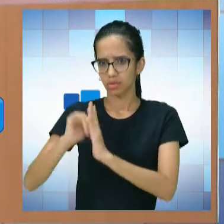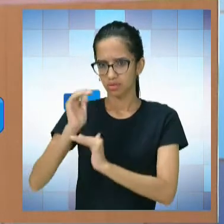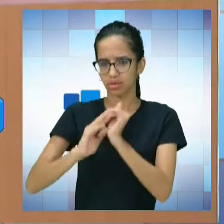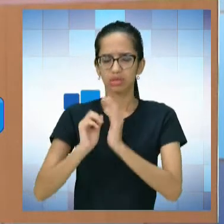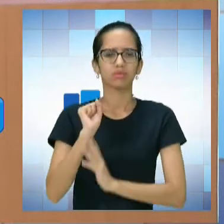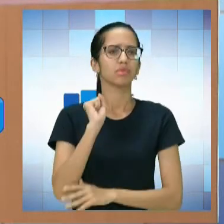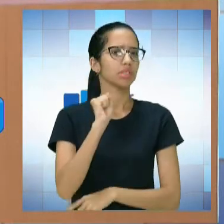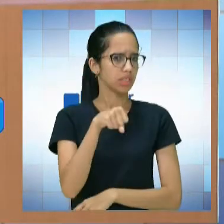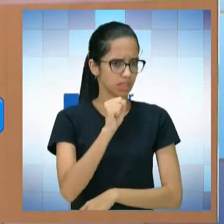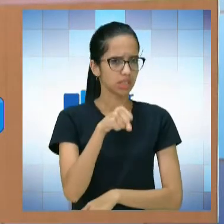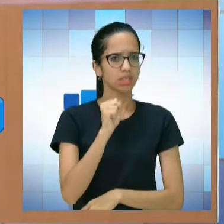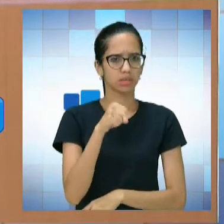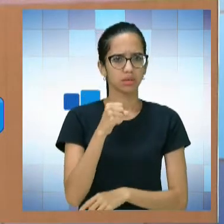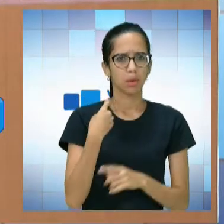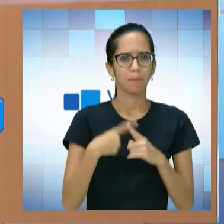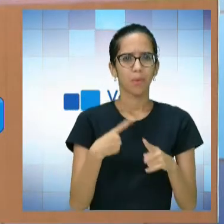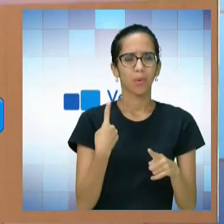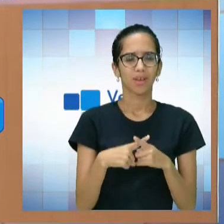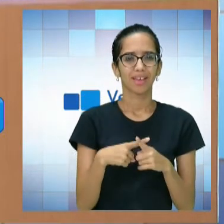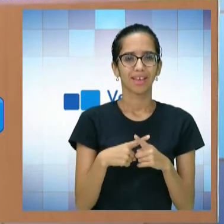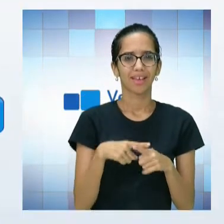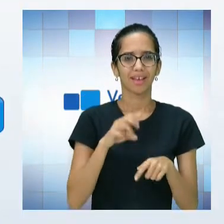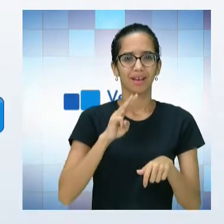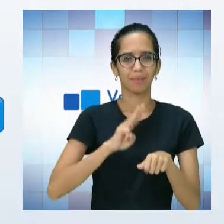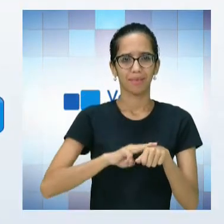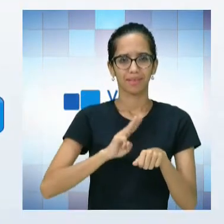Ah, vai, até porque, professor, a matemática,